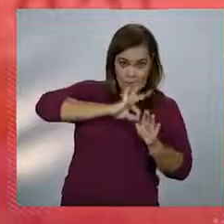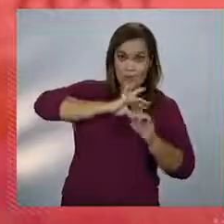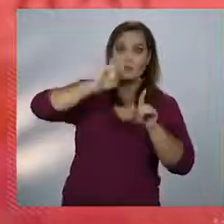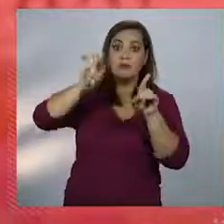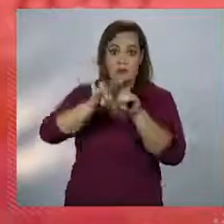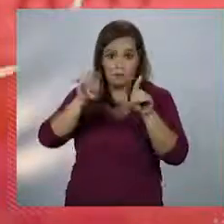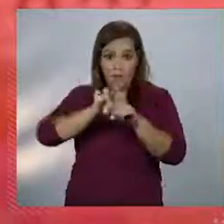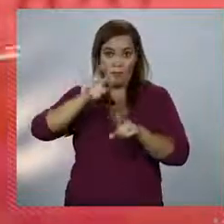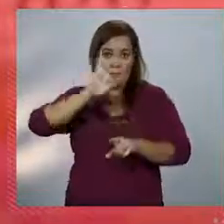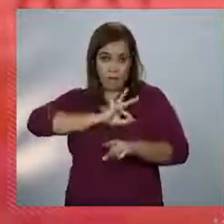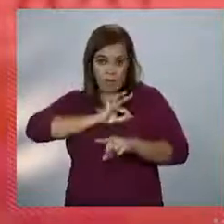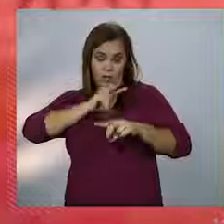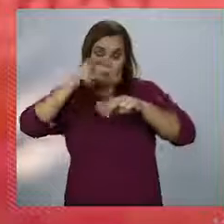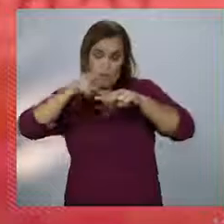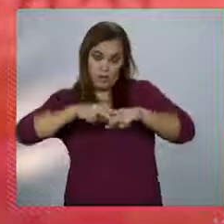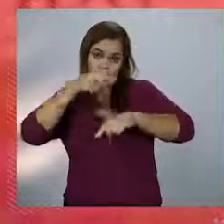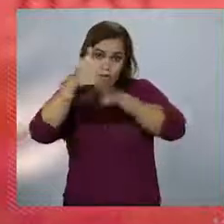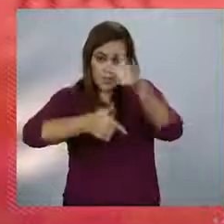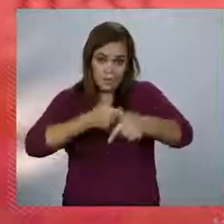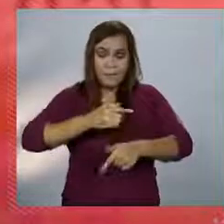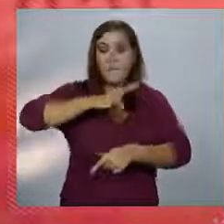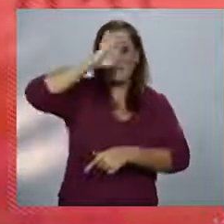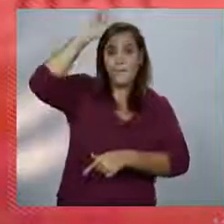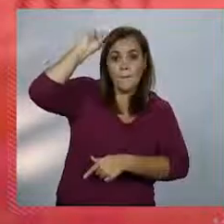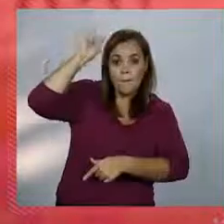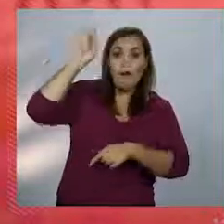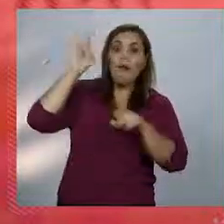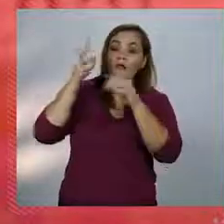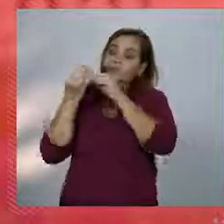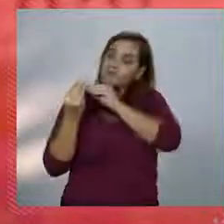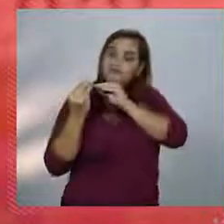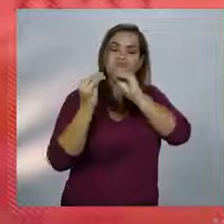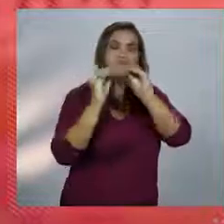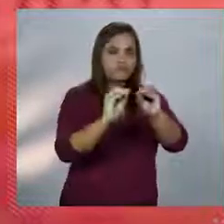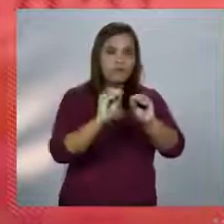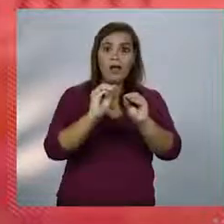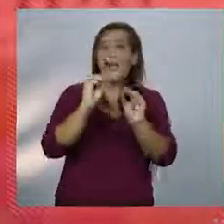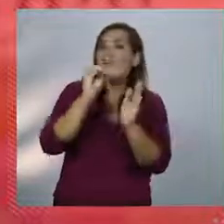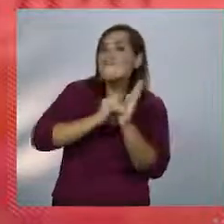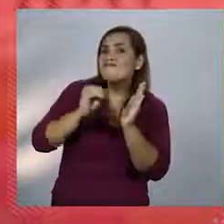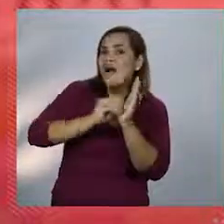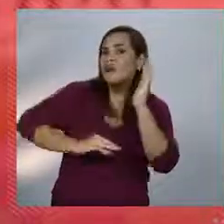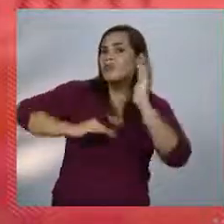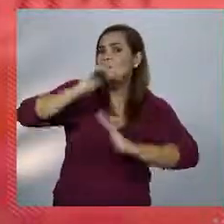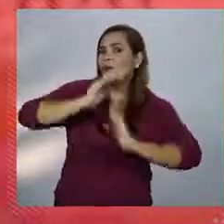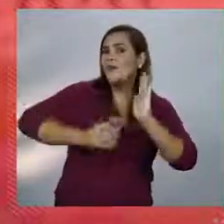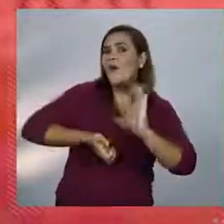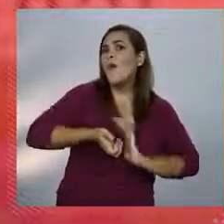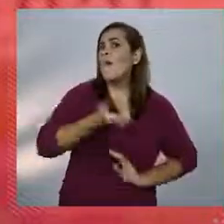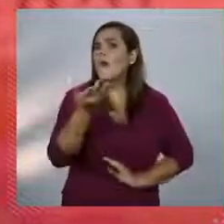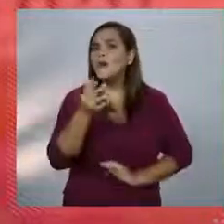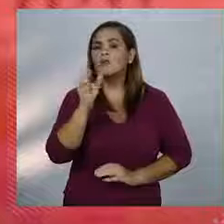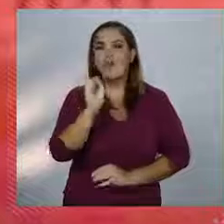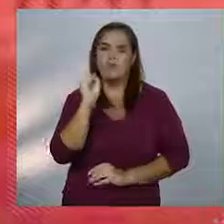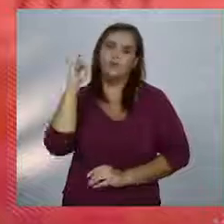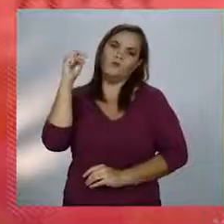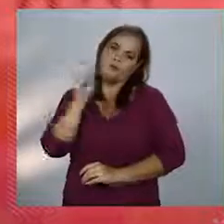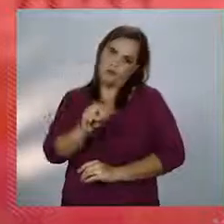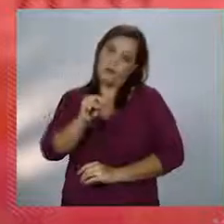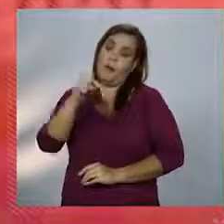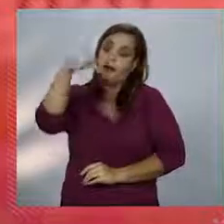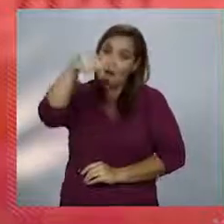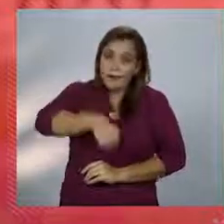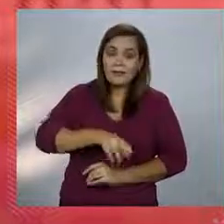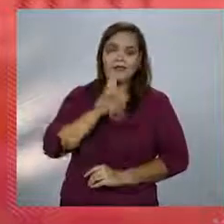o quadro de policiais, agentes carcerários e corpo de bombeiros. Faltam oito mil agentes no estado